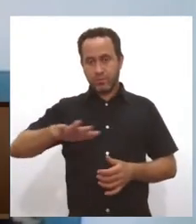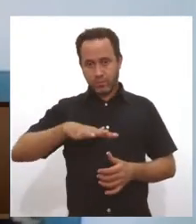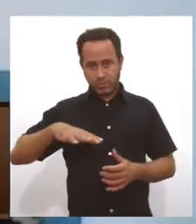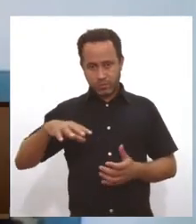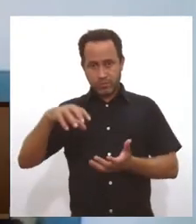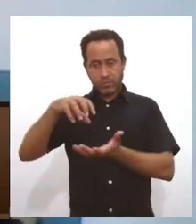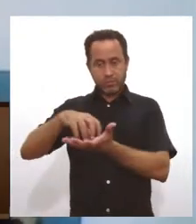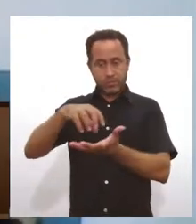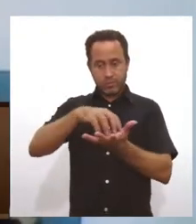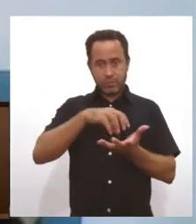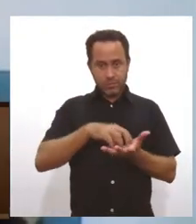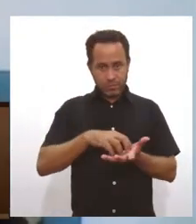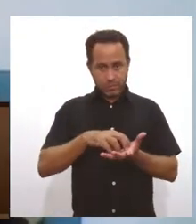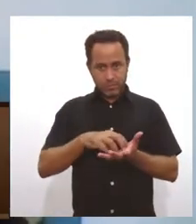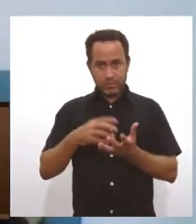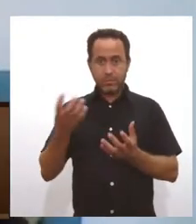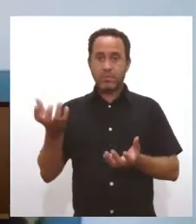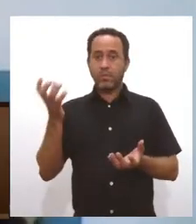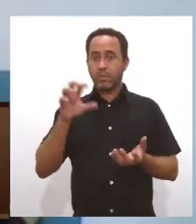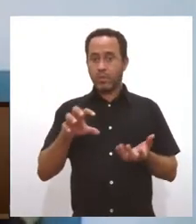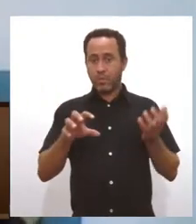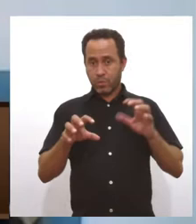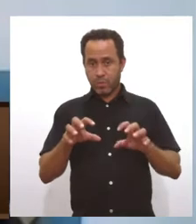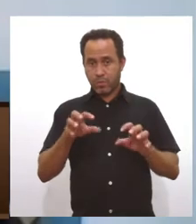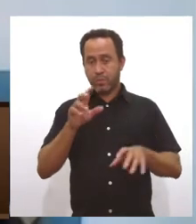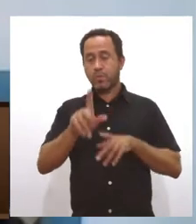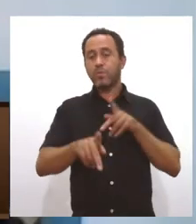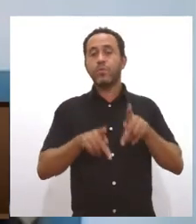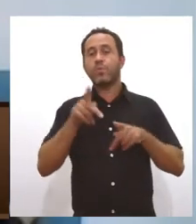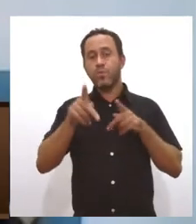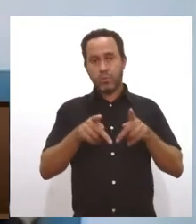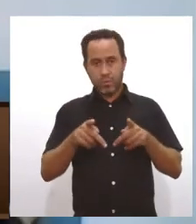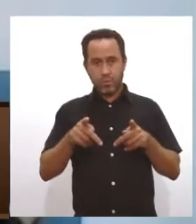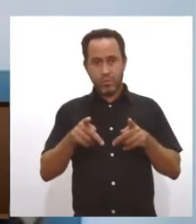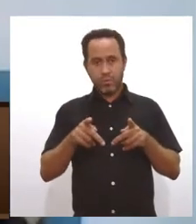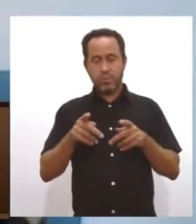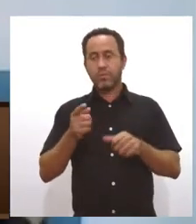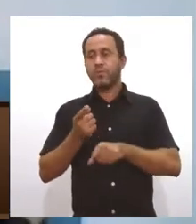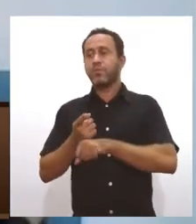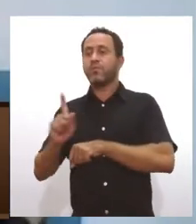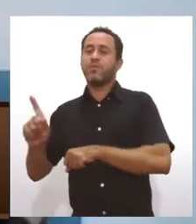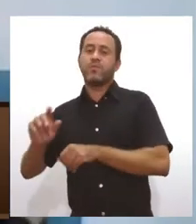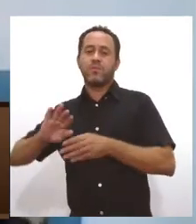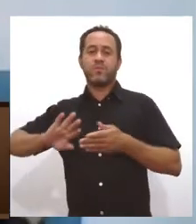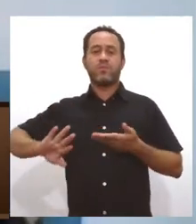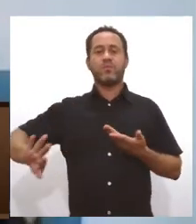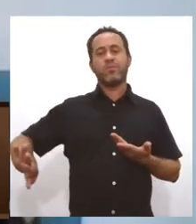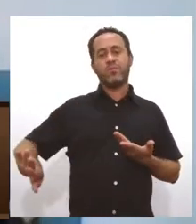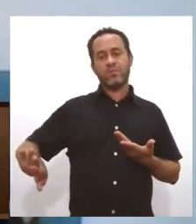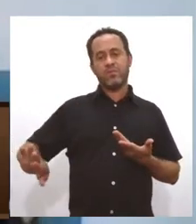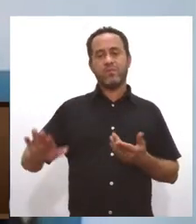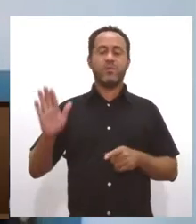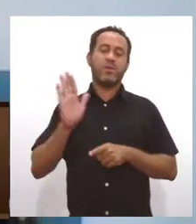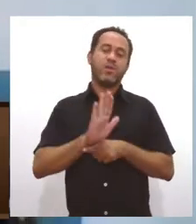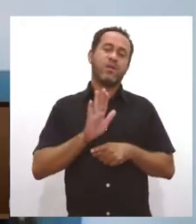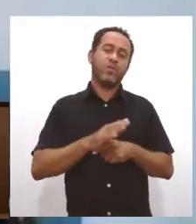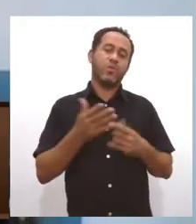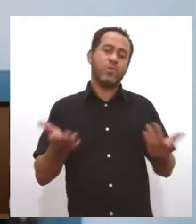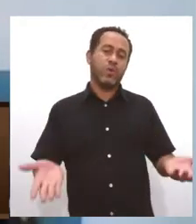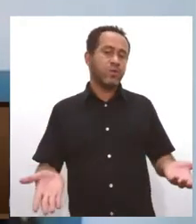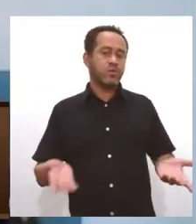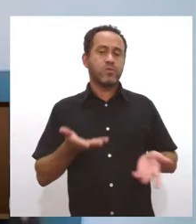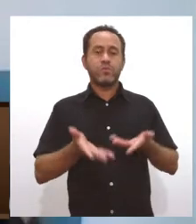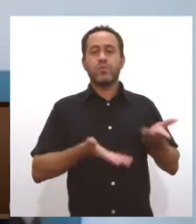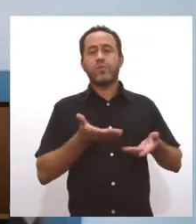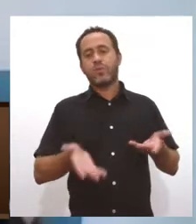conservação, ela é implementada, a população, ela se vê excluída do processo e termina não contribuindo para a manutenção